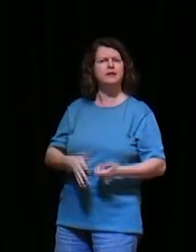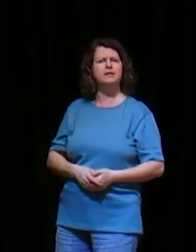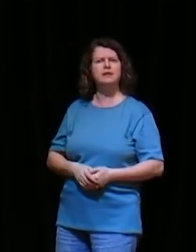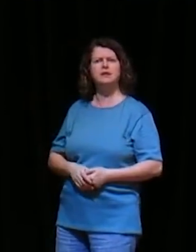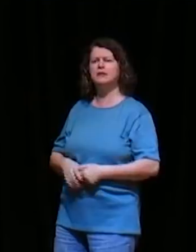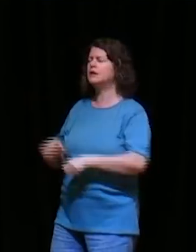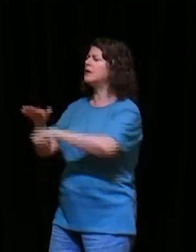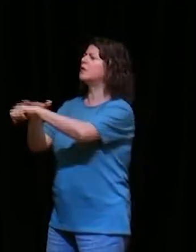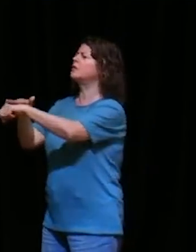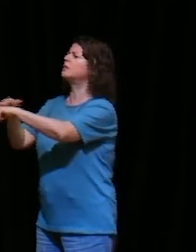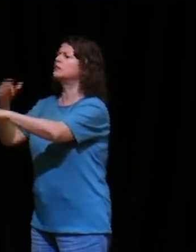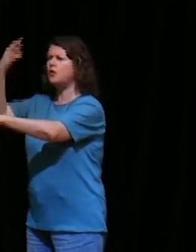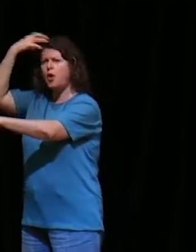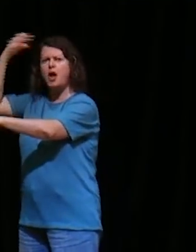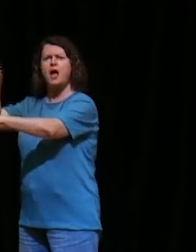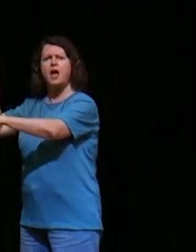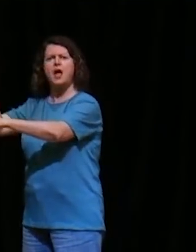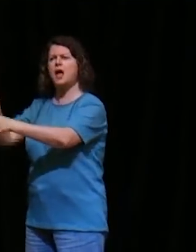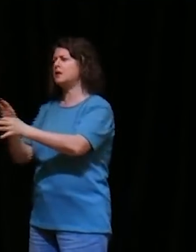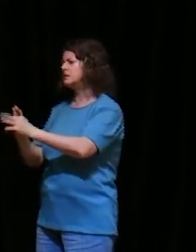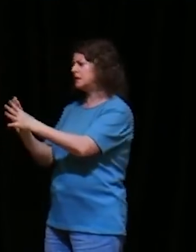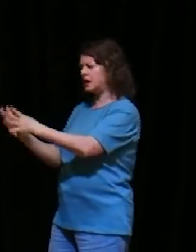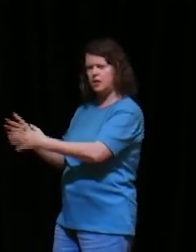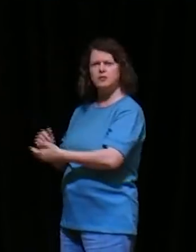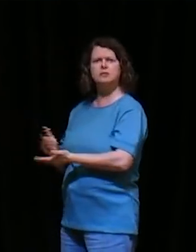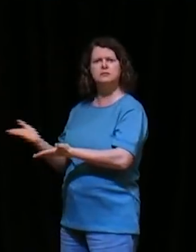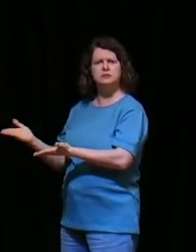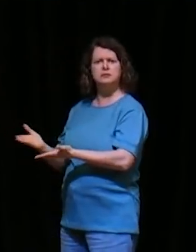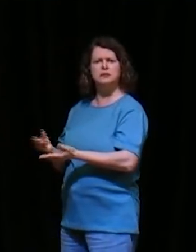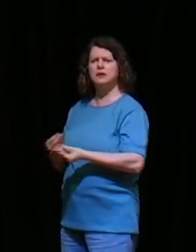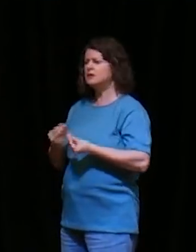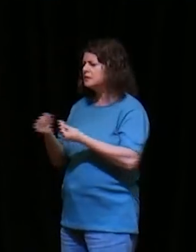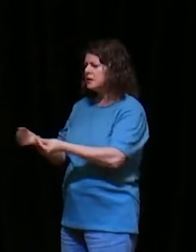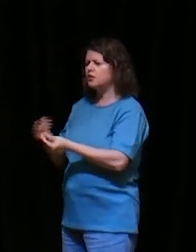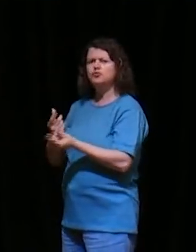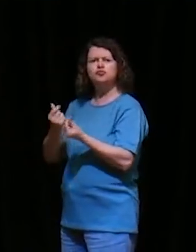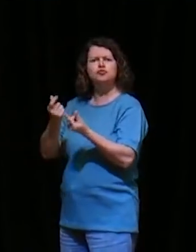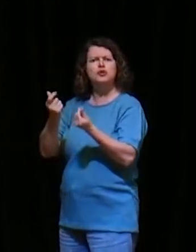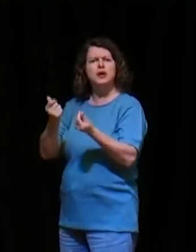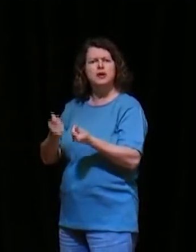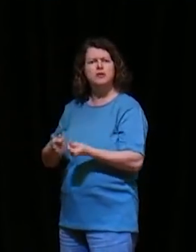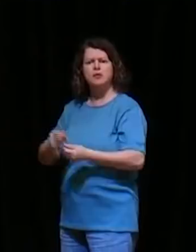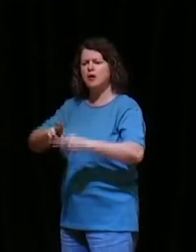autoriza, é ele, pegar material, dinheiro para reconstruir,